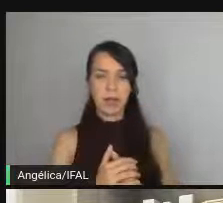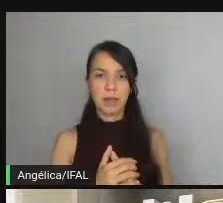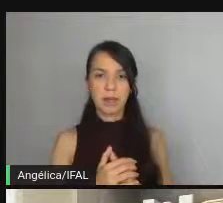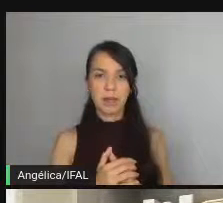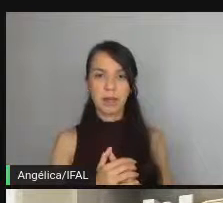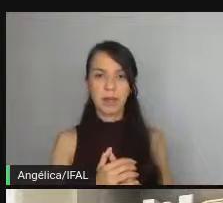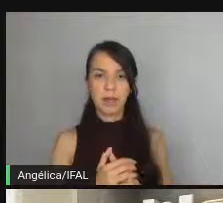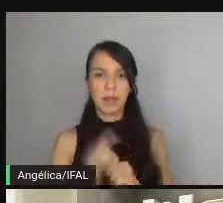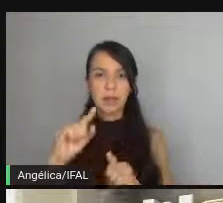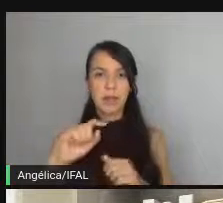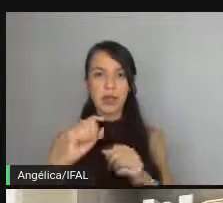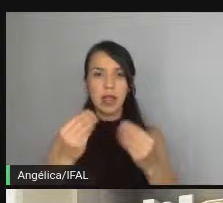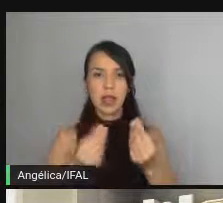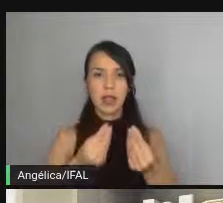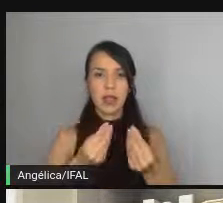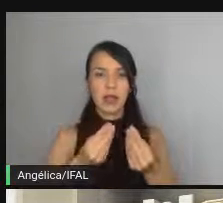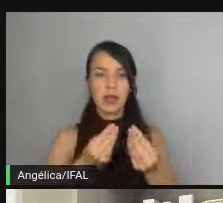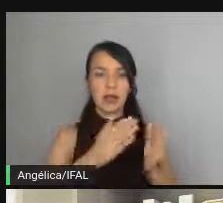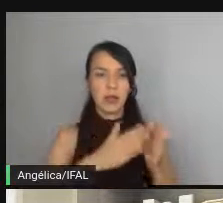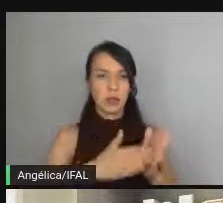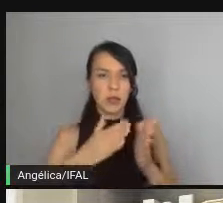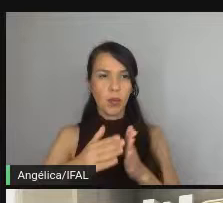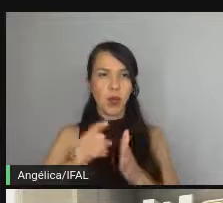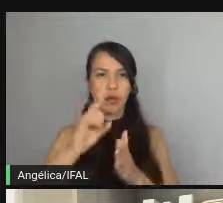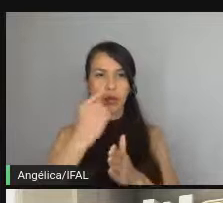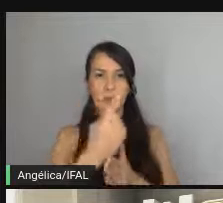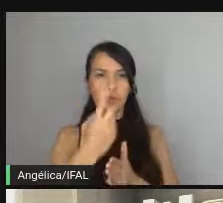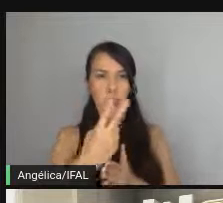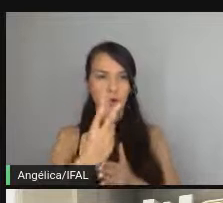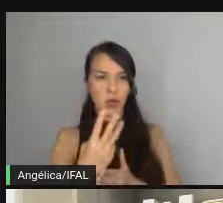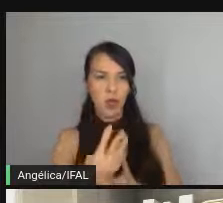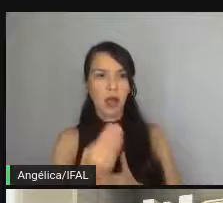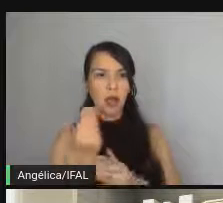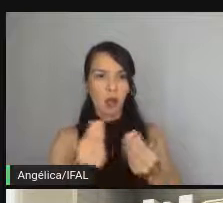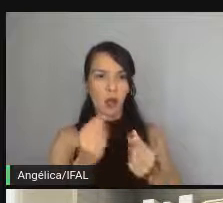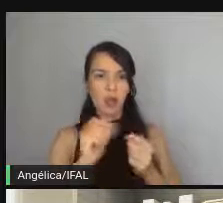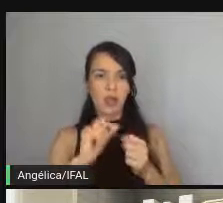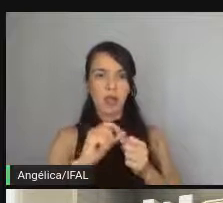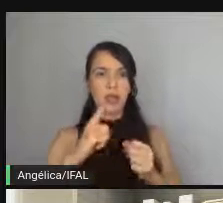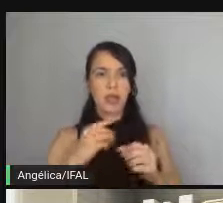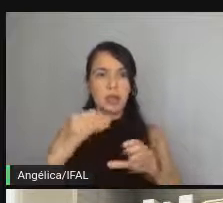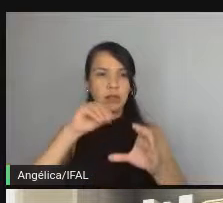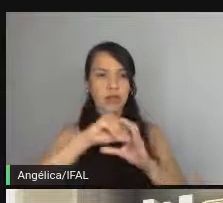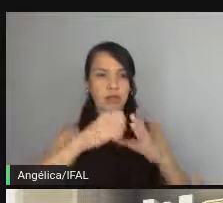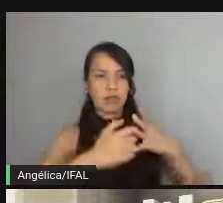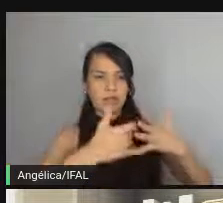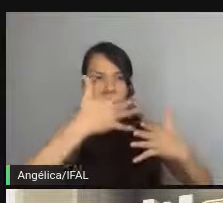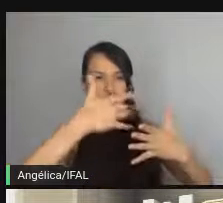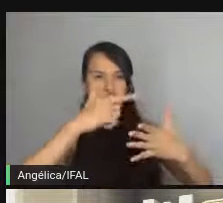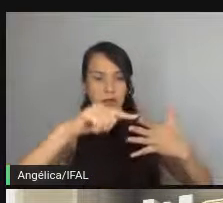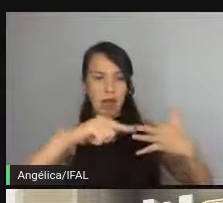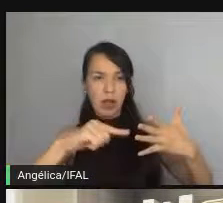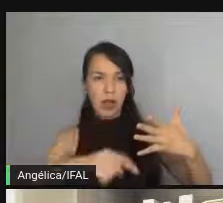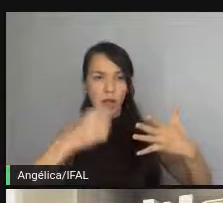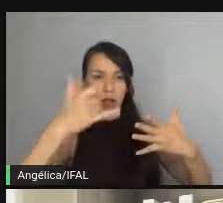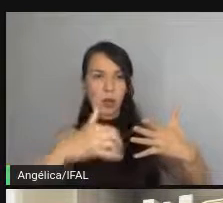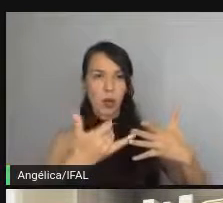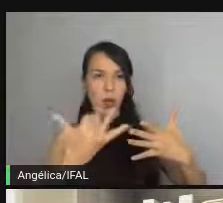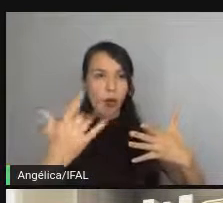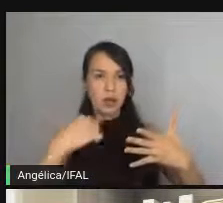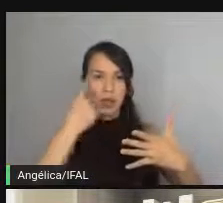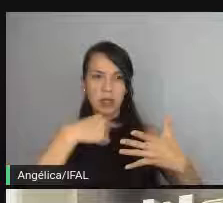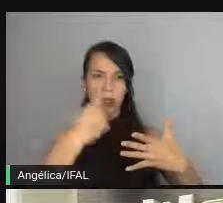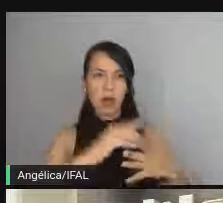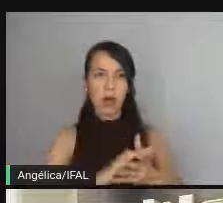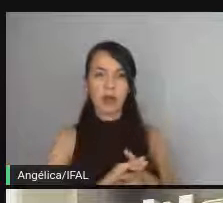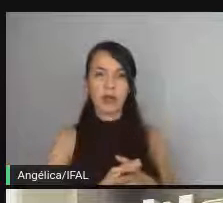então aqui tá os módulos explicando o que é cada um como o que é que tem em cada módulo o que é que eu explico quantas horas são